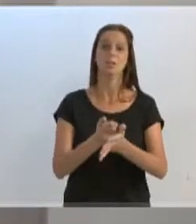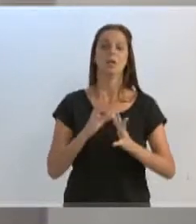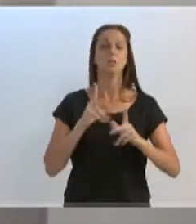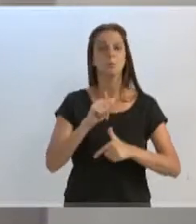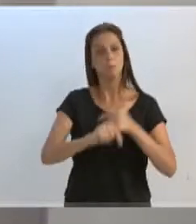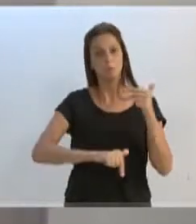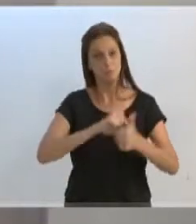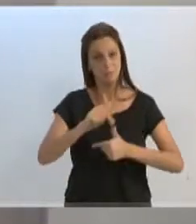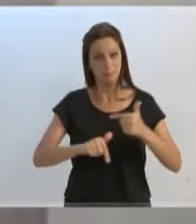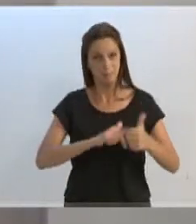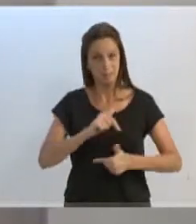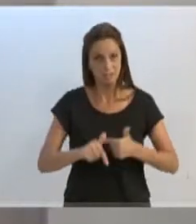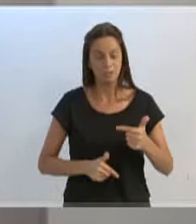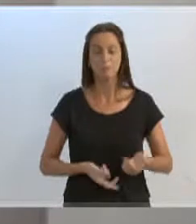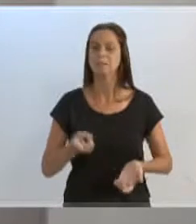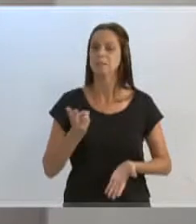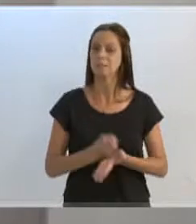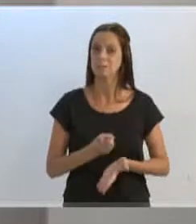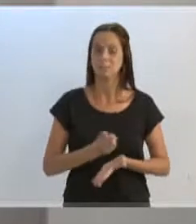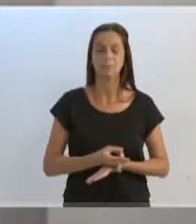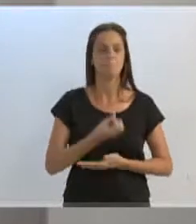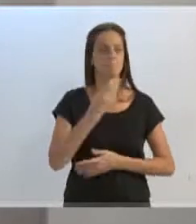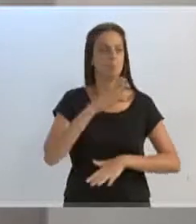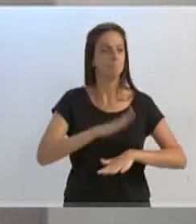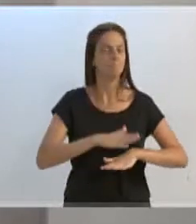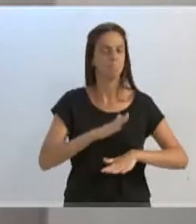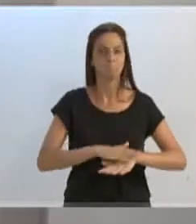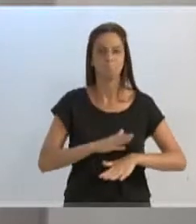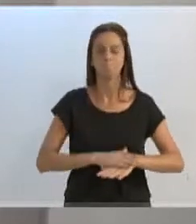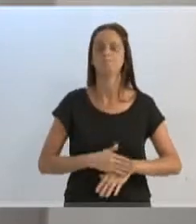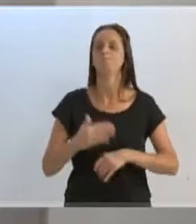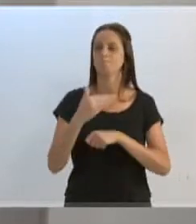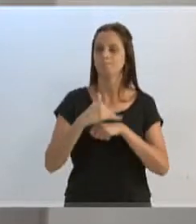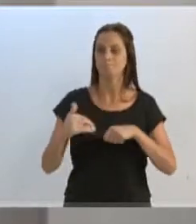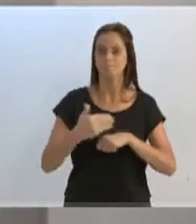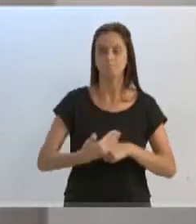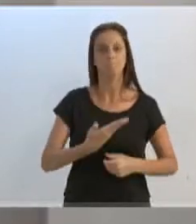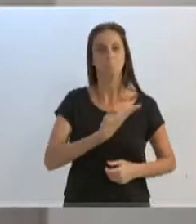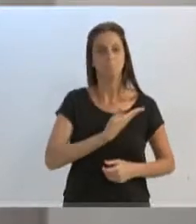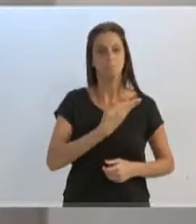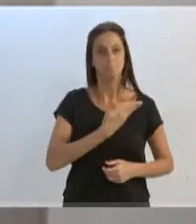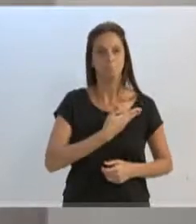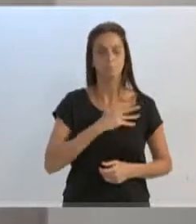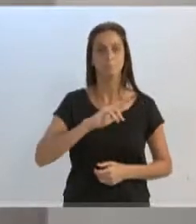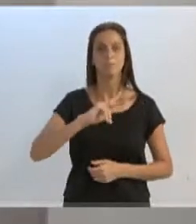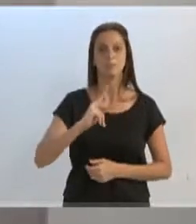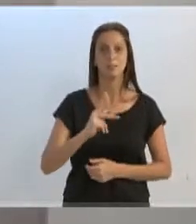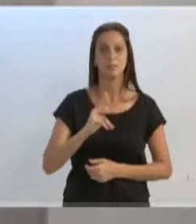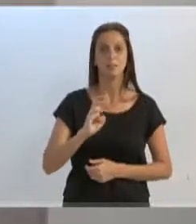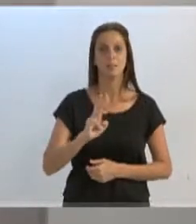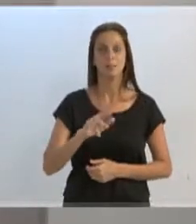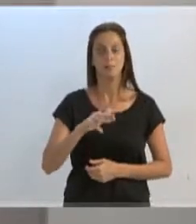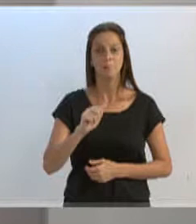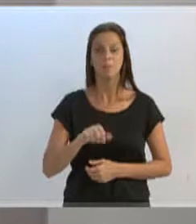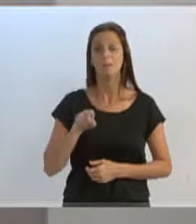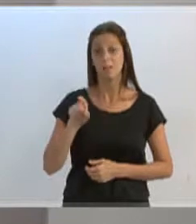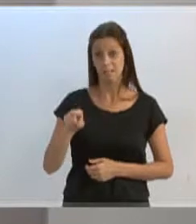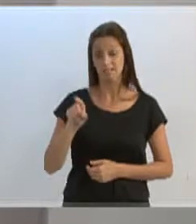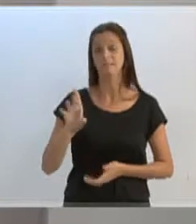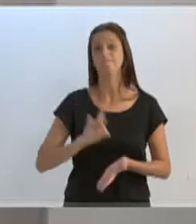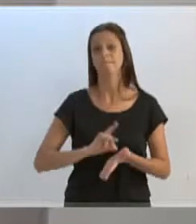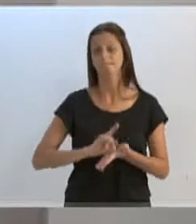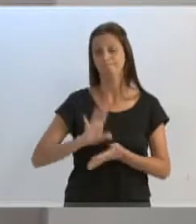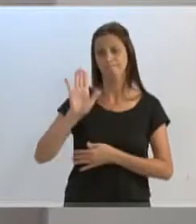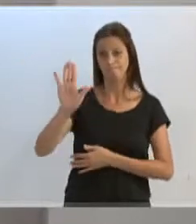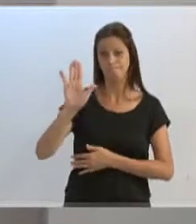o trabalho que era sempre muito bem executado pelo nosso querido amigo Erno Bublitz, que se recupera aí,